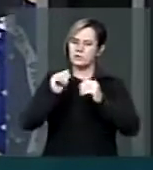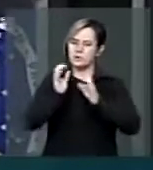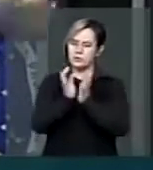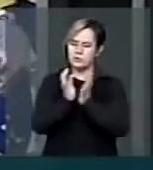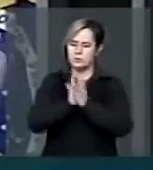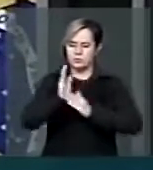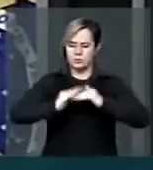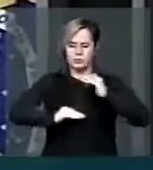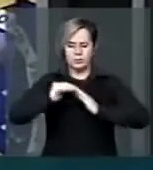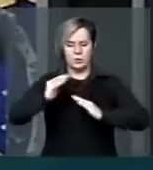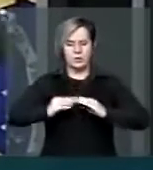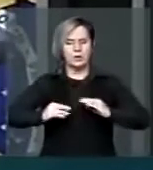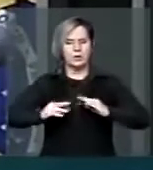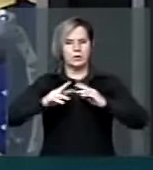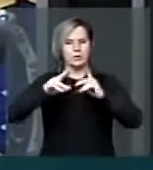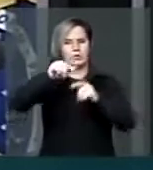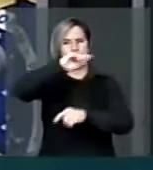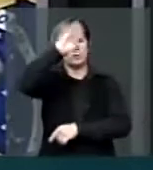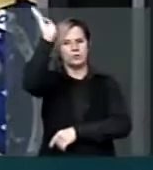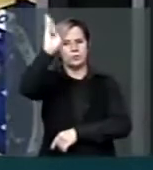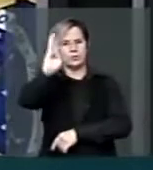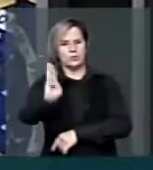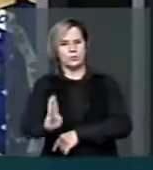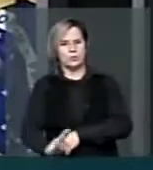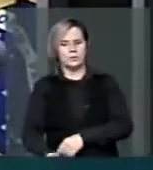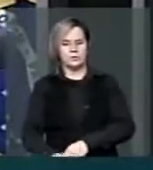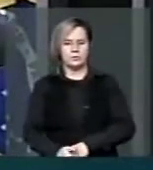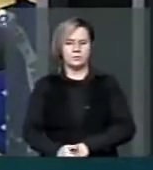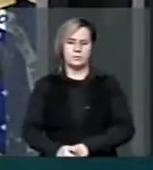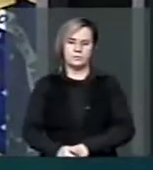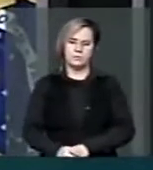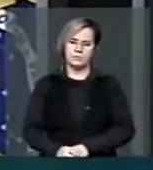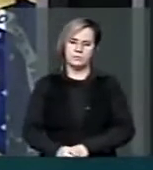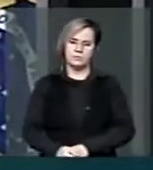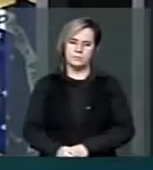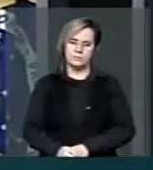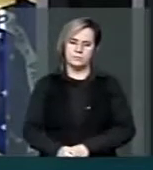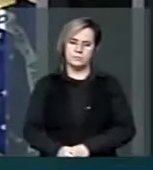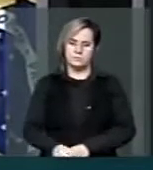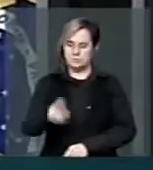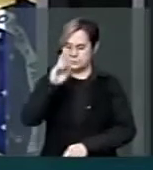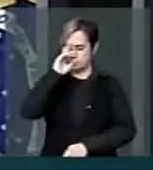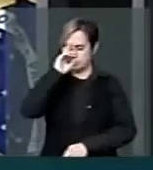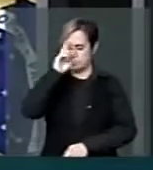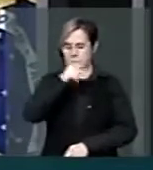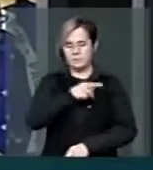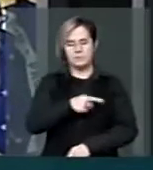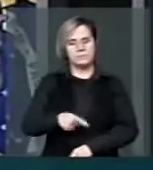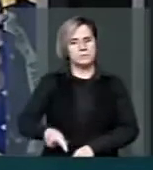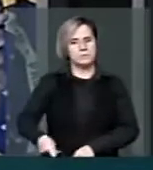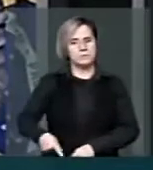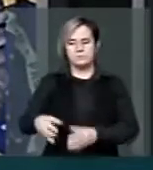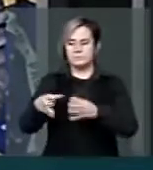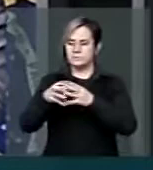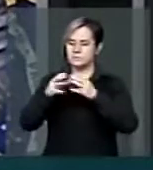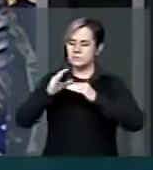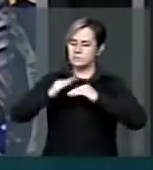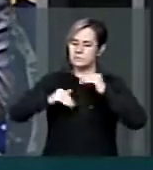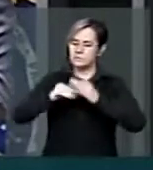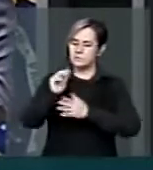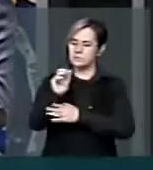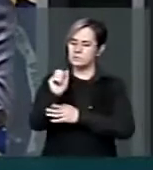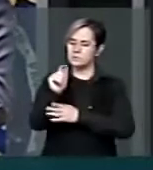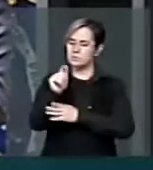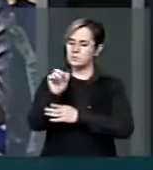pelo Brasil afora tem no nosso país. Senhor presidente, os agentes comunitários de saúde,